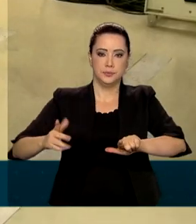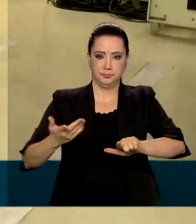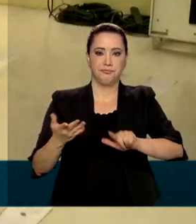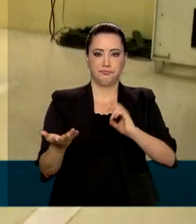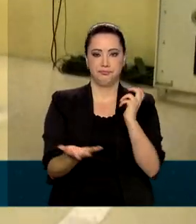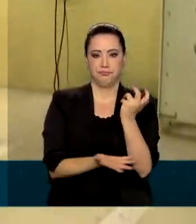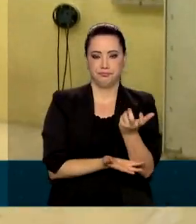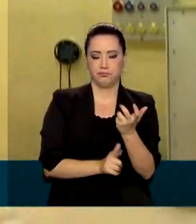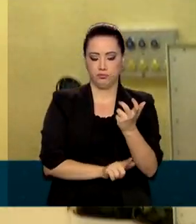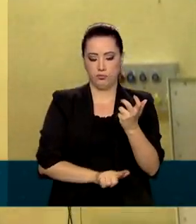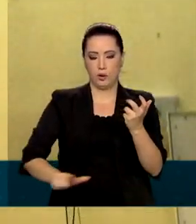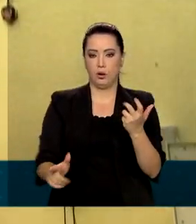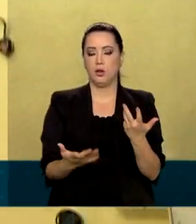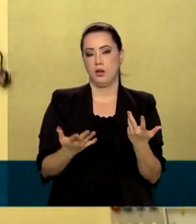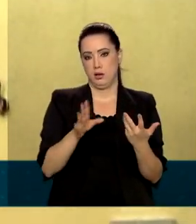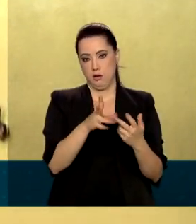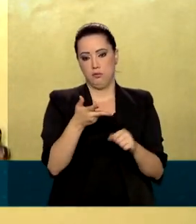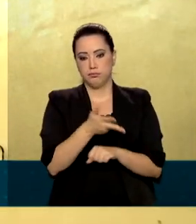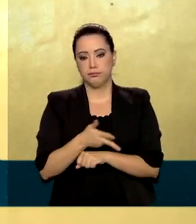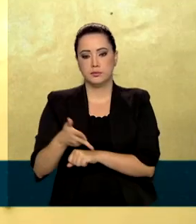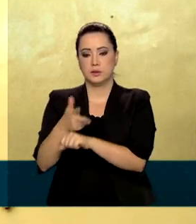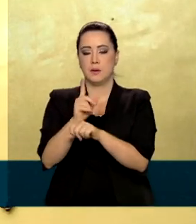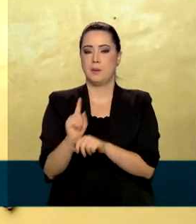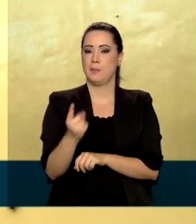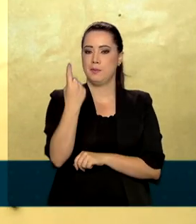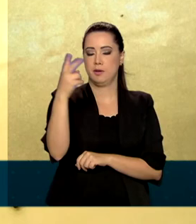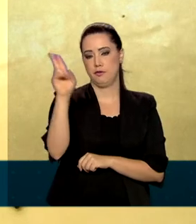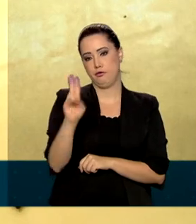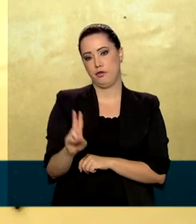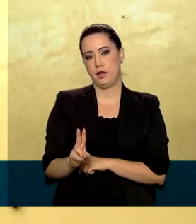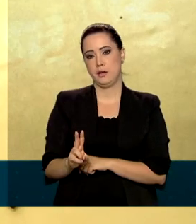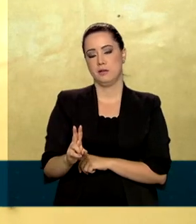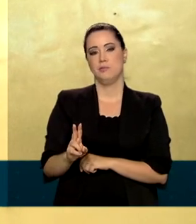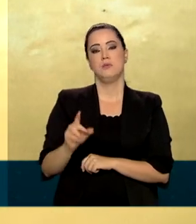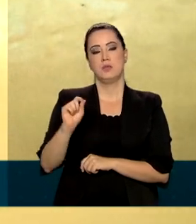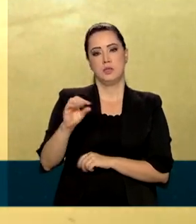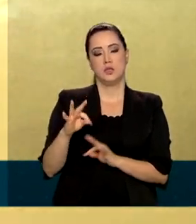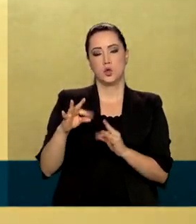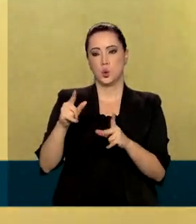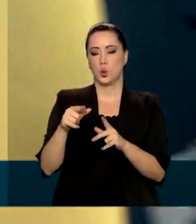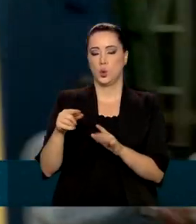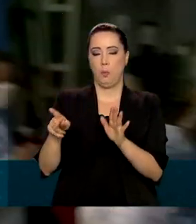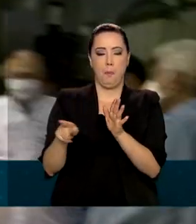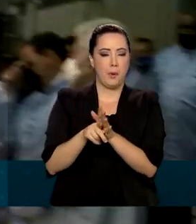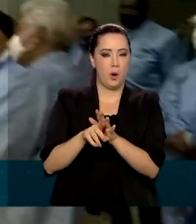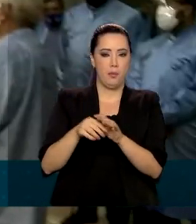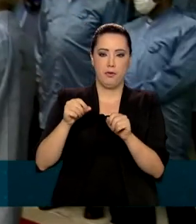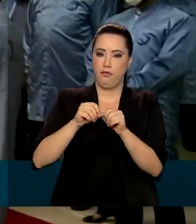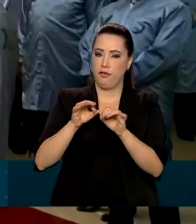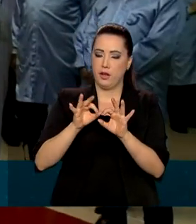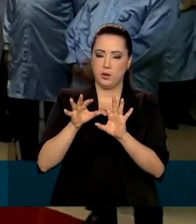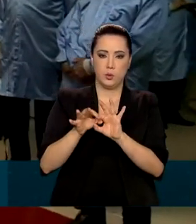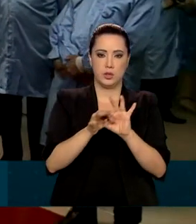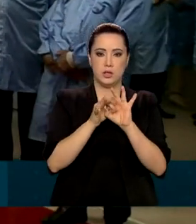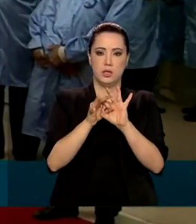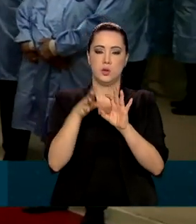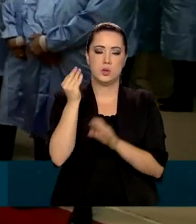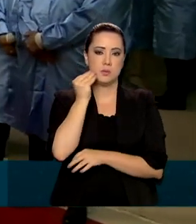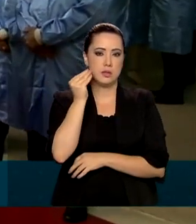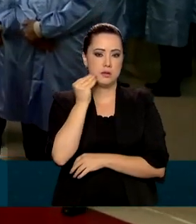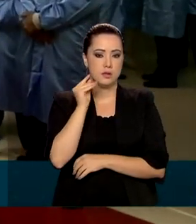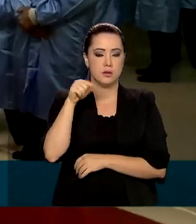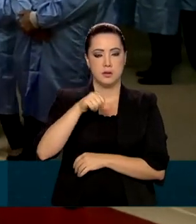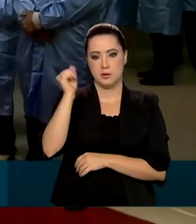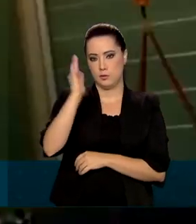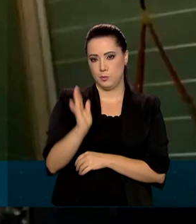Amazônia 1 é o primeiro satélite de observação da Terra, completamente projetado, integrado, testado e